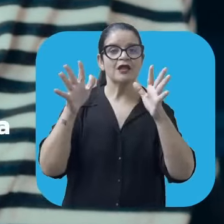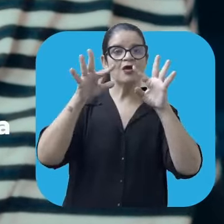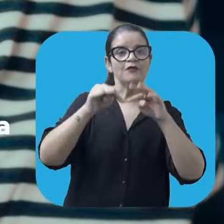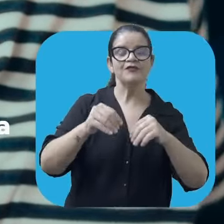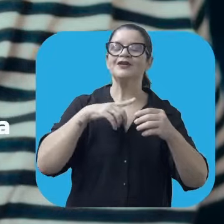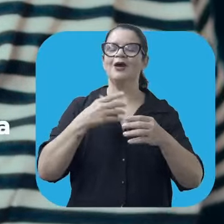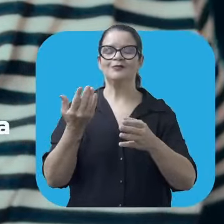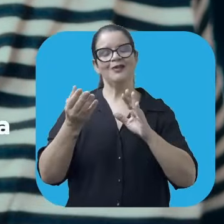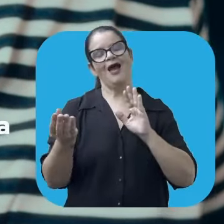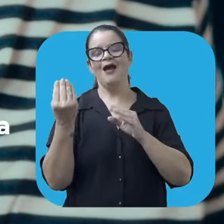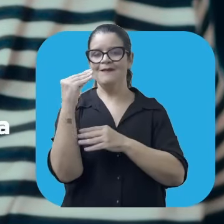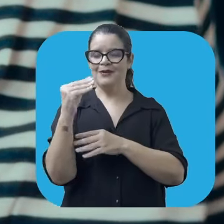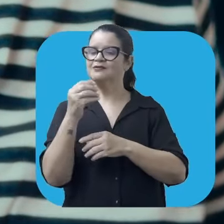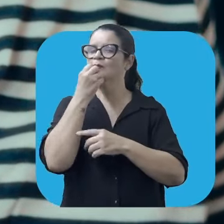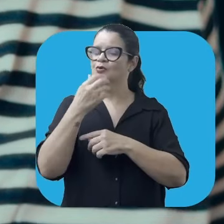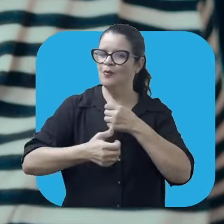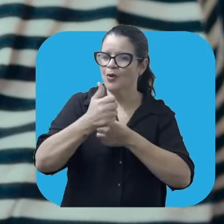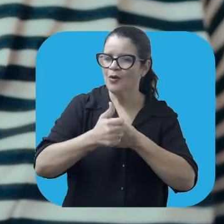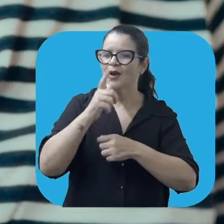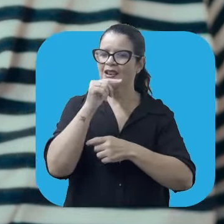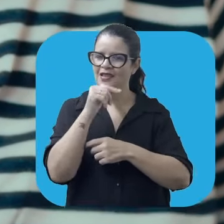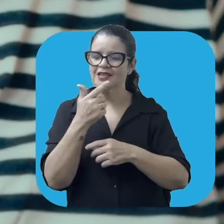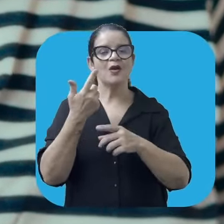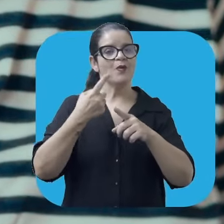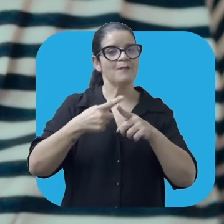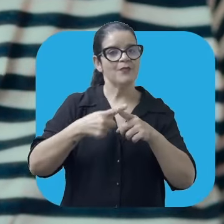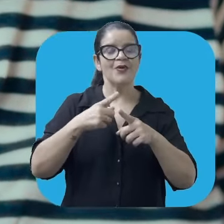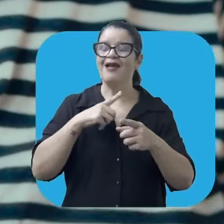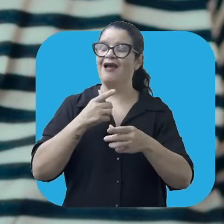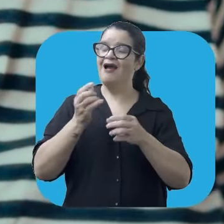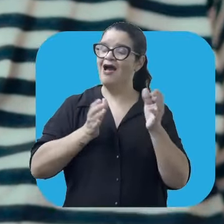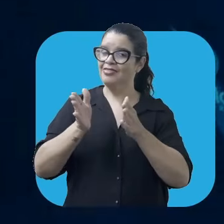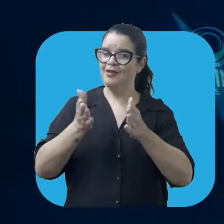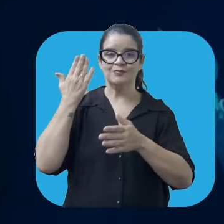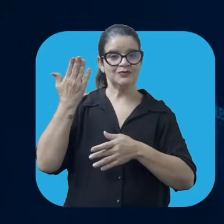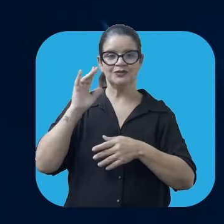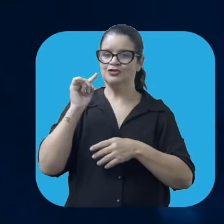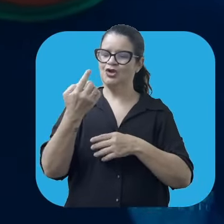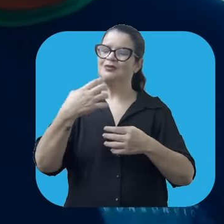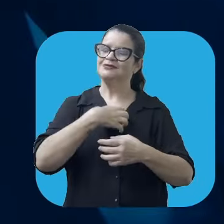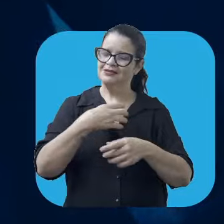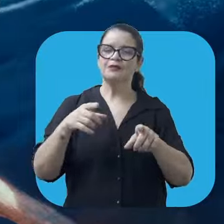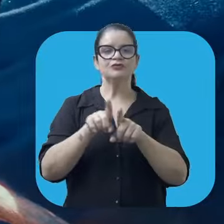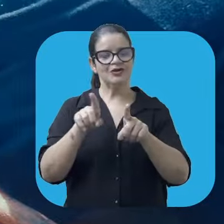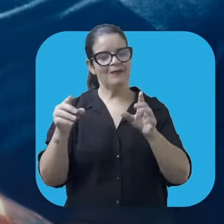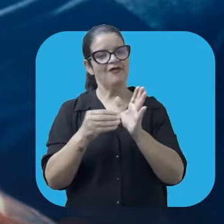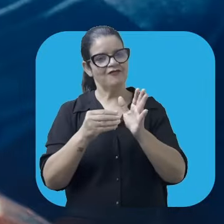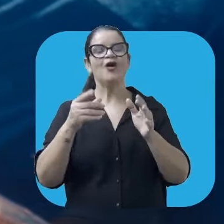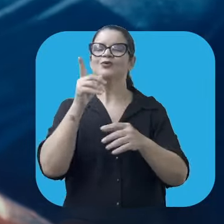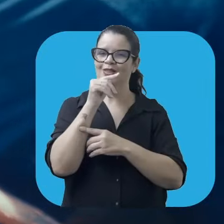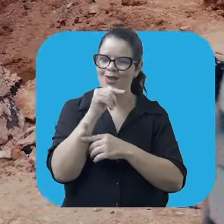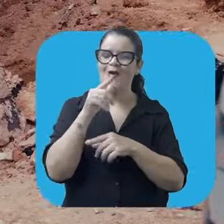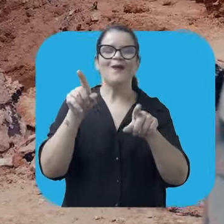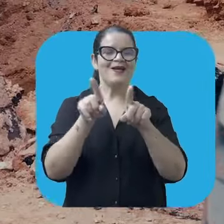nós sentíamos também a falta de água e também a má qualidade da água. A segunda etapa já está sendo discutida